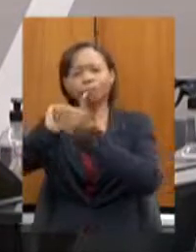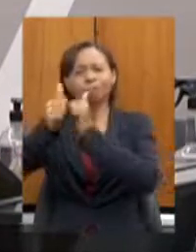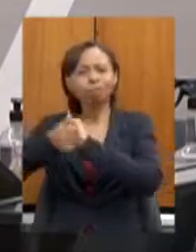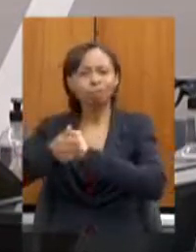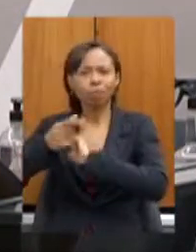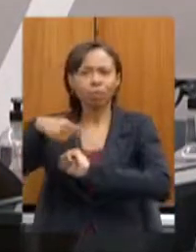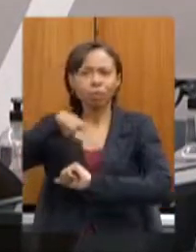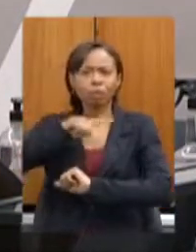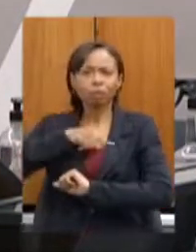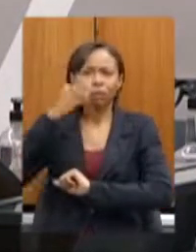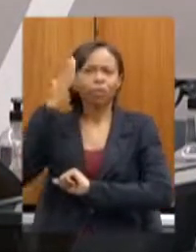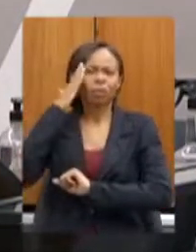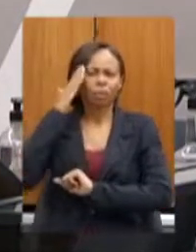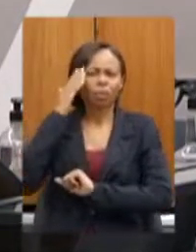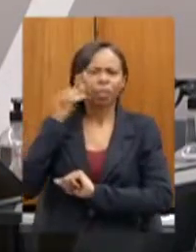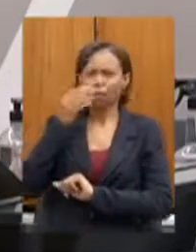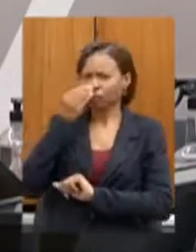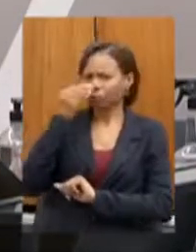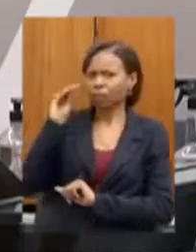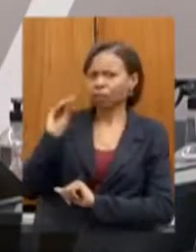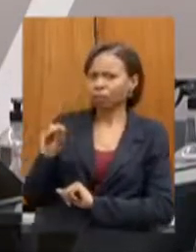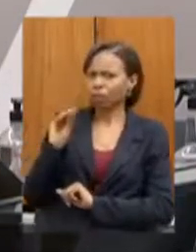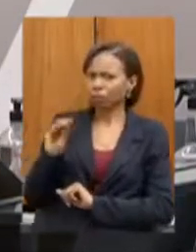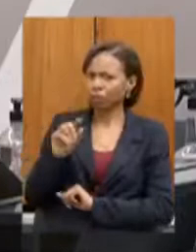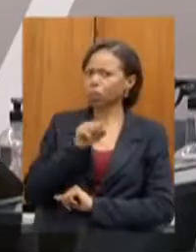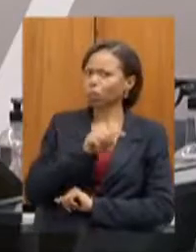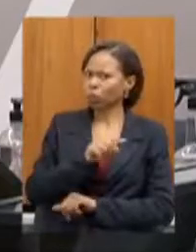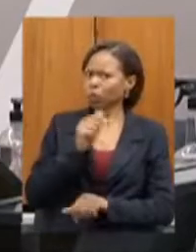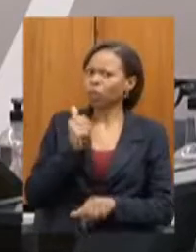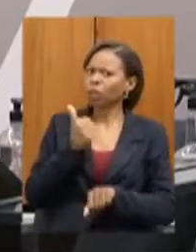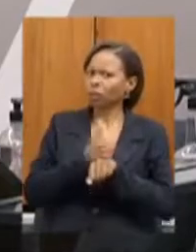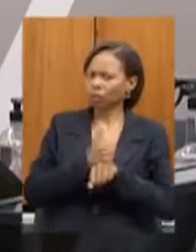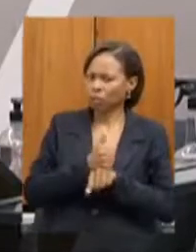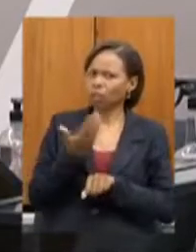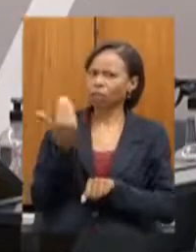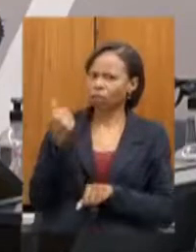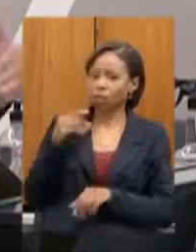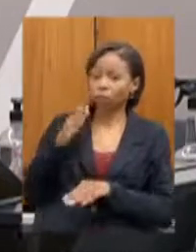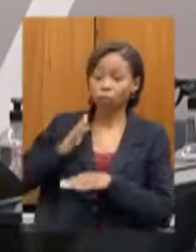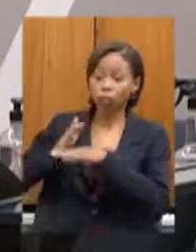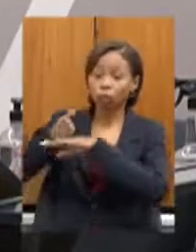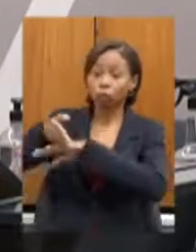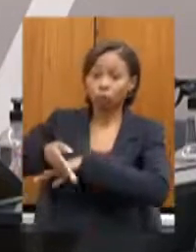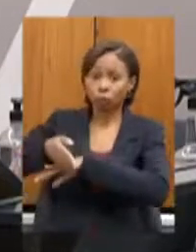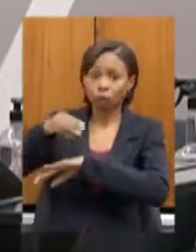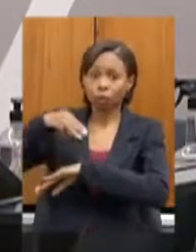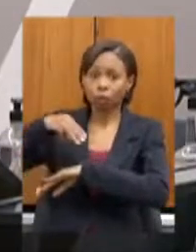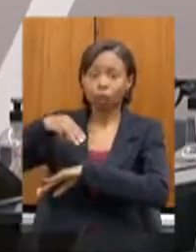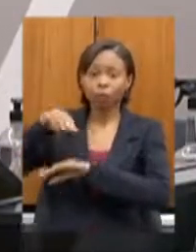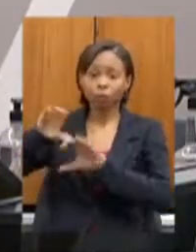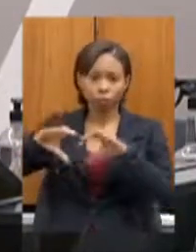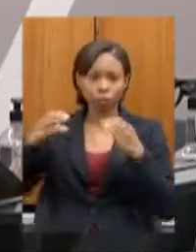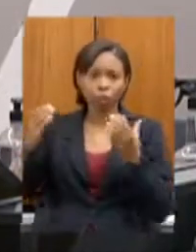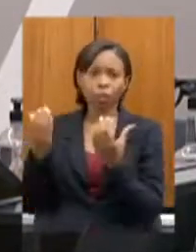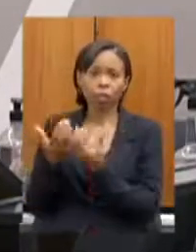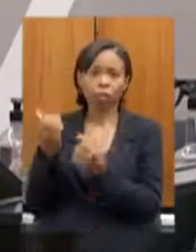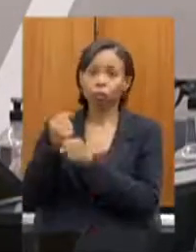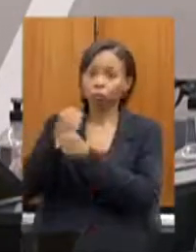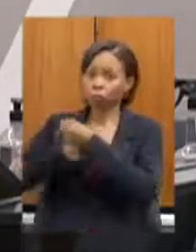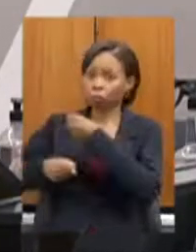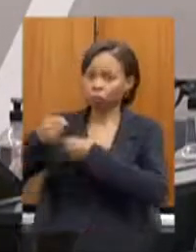que vossa excelência assumiu o Mineirinho nós estivemos lá numa visita técnica da comissão de esporte no ano passado